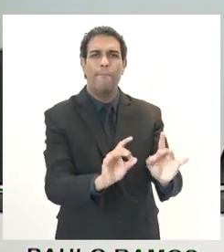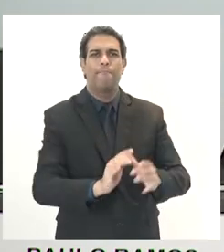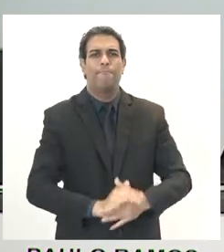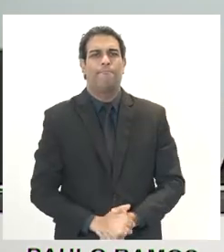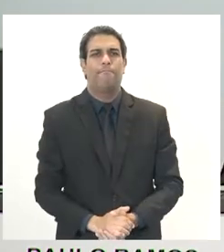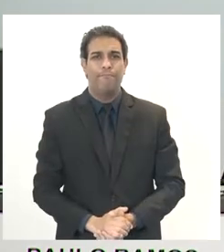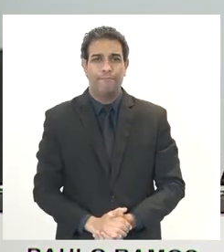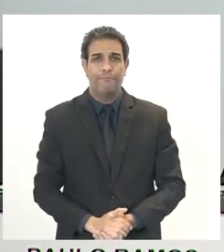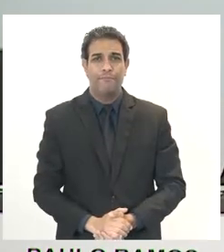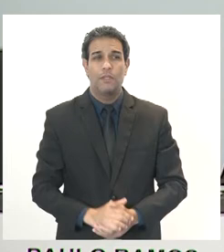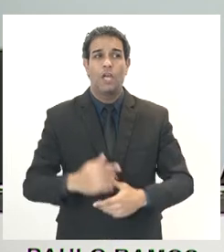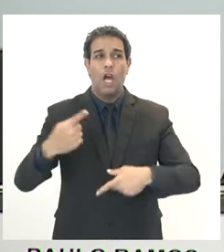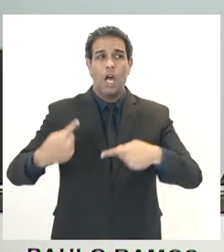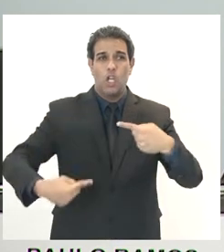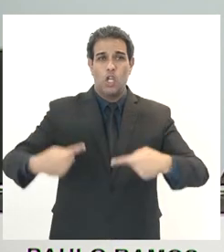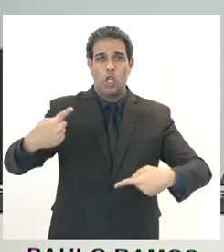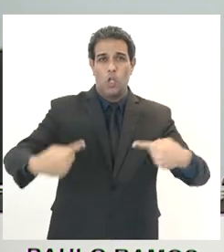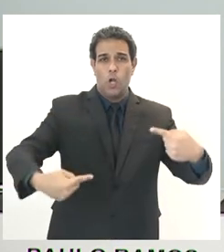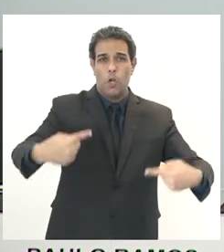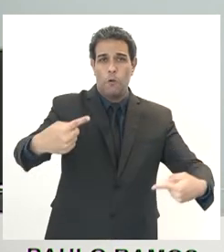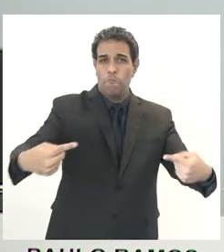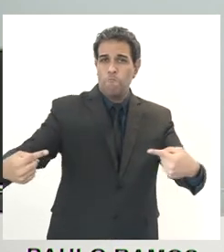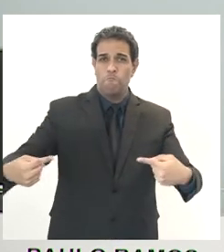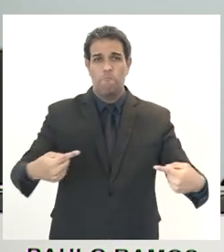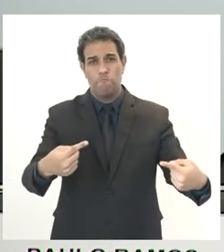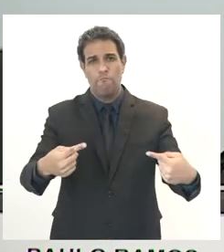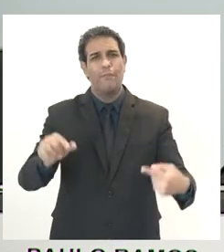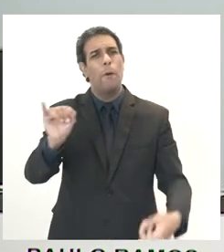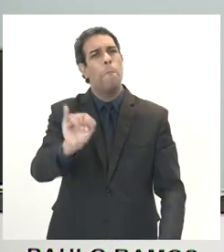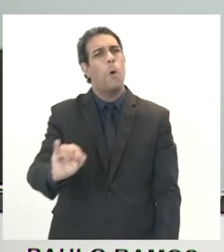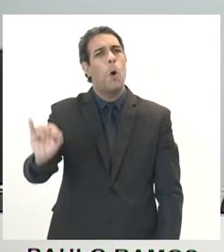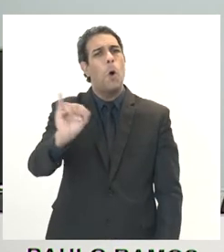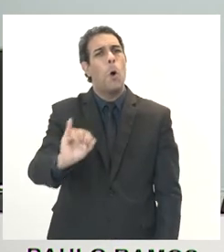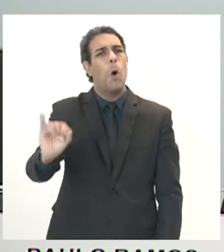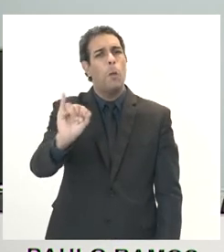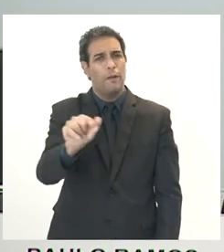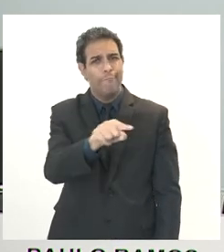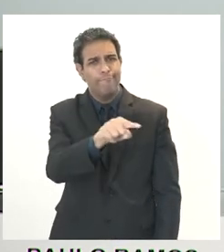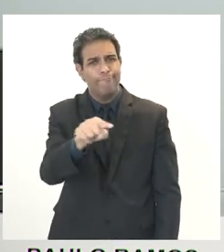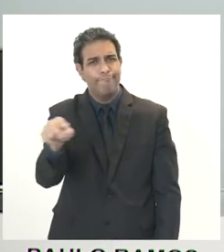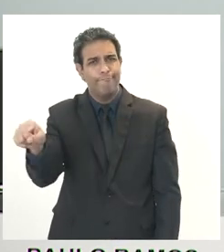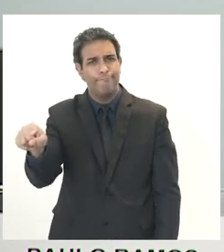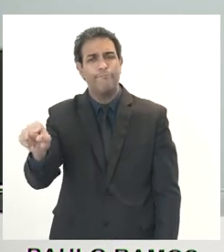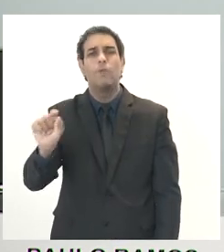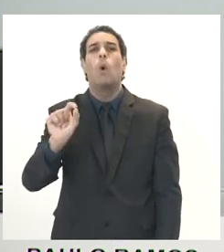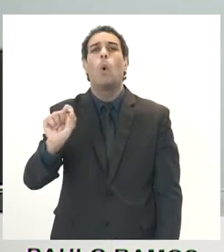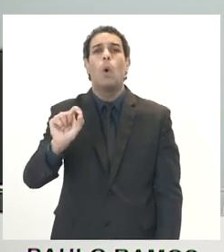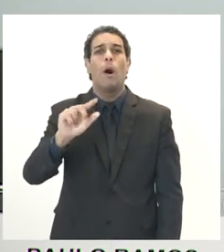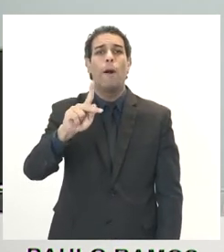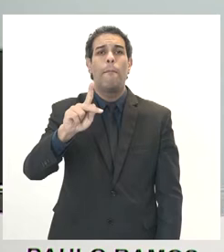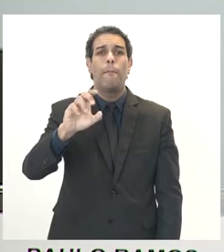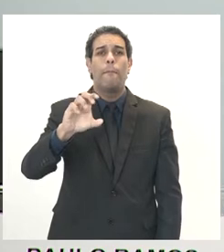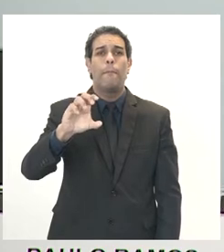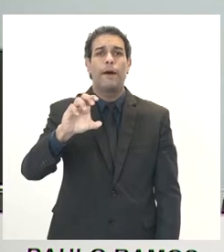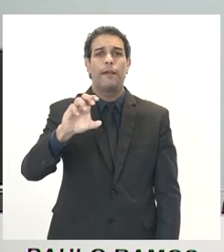um debate importantíssimo porque a PEC 32